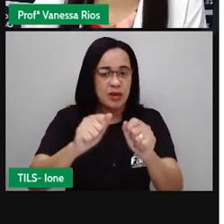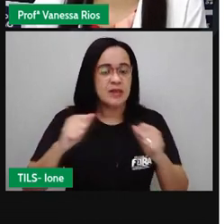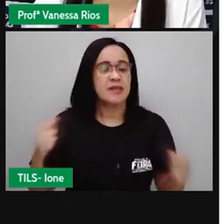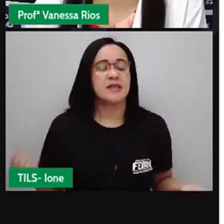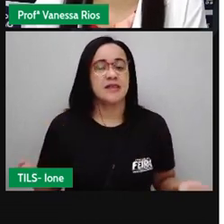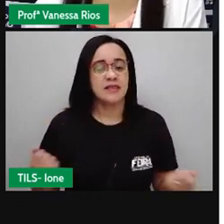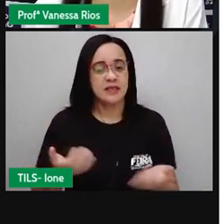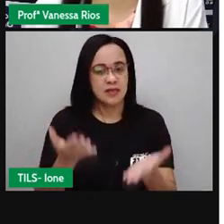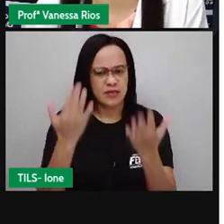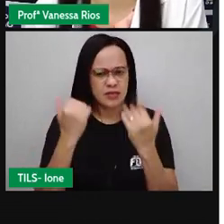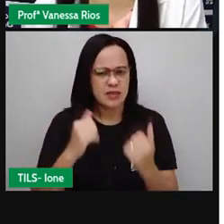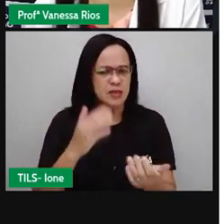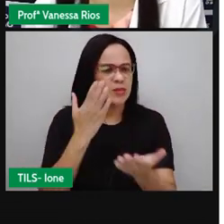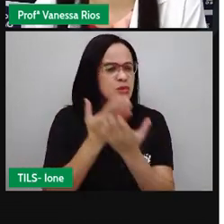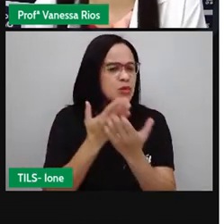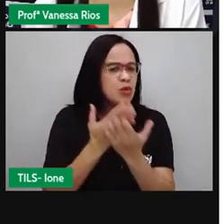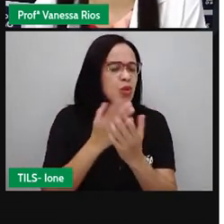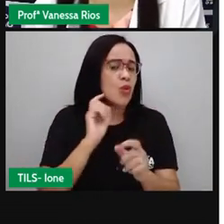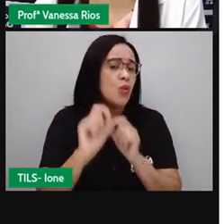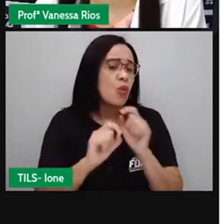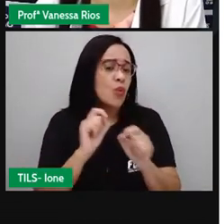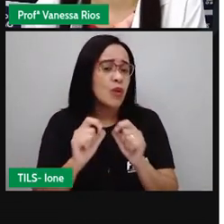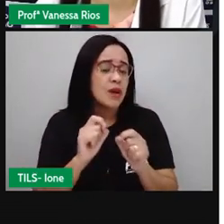linguagens nós vamos estudar